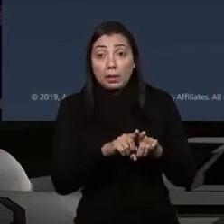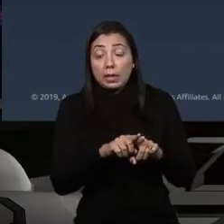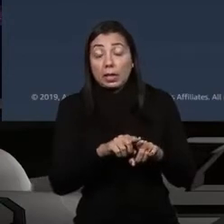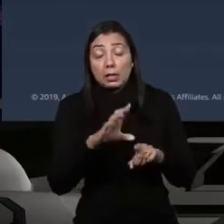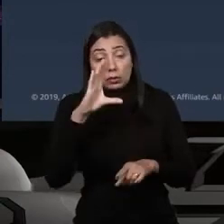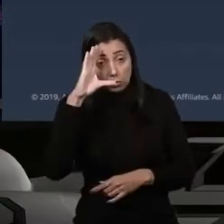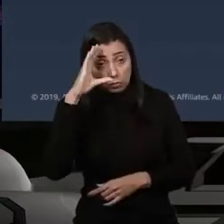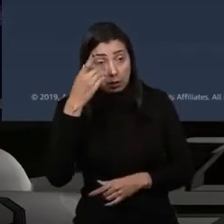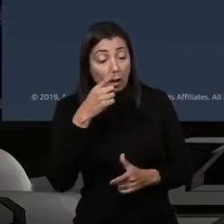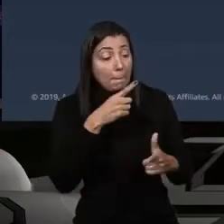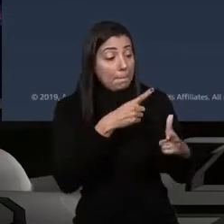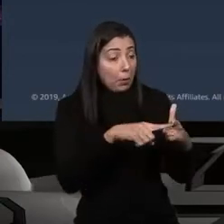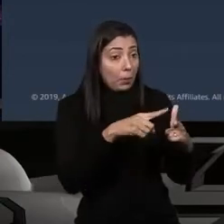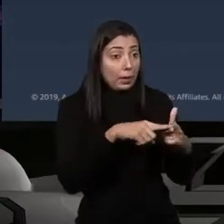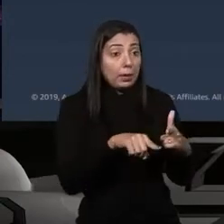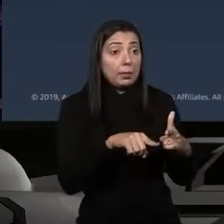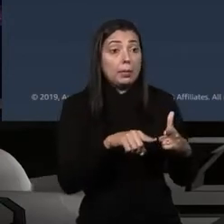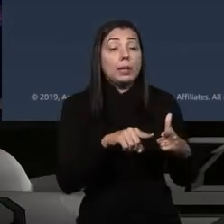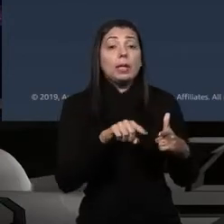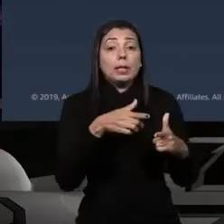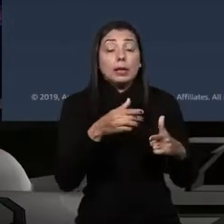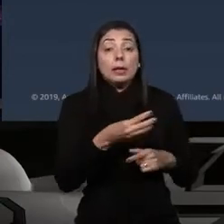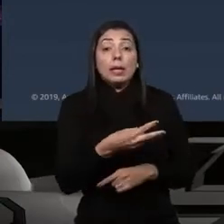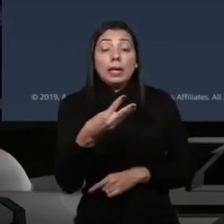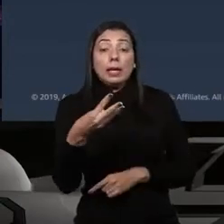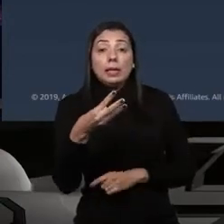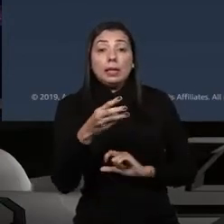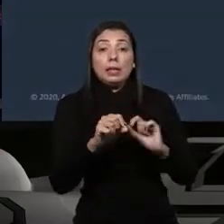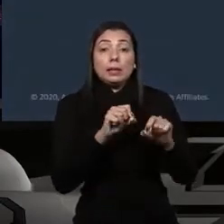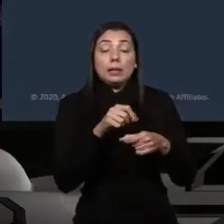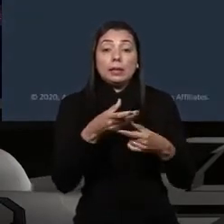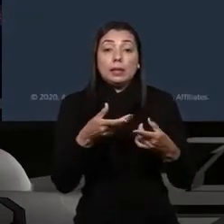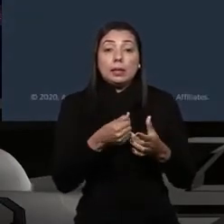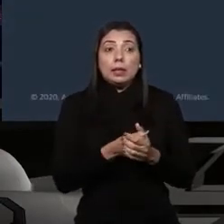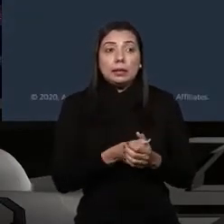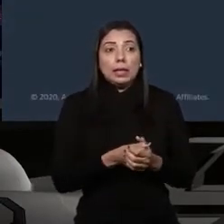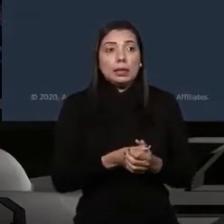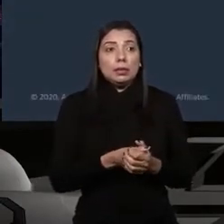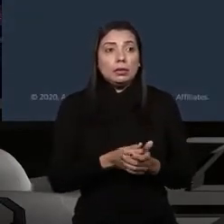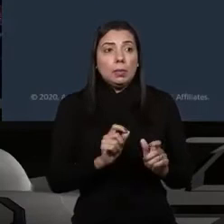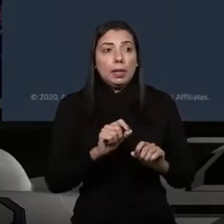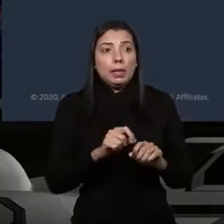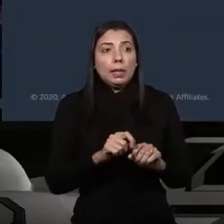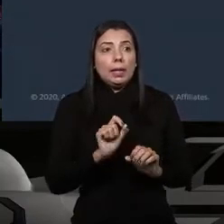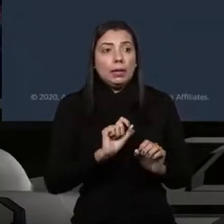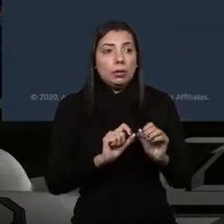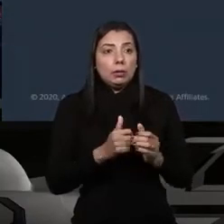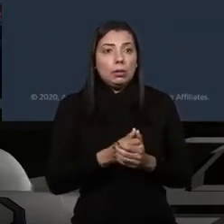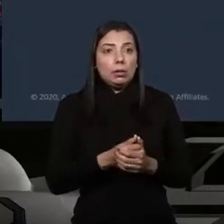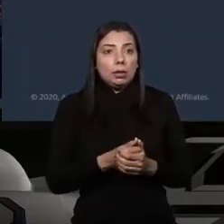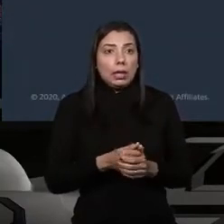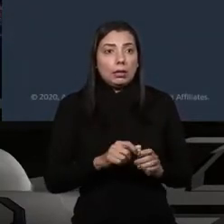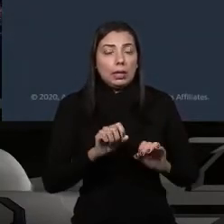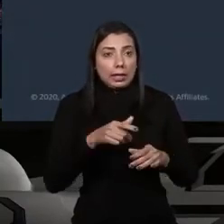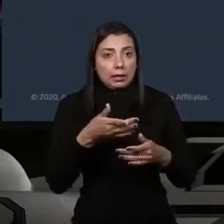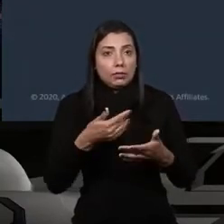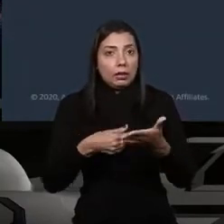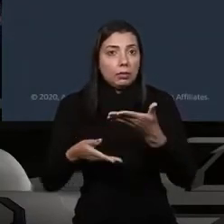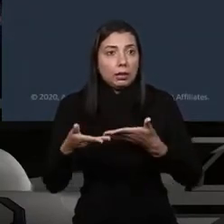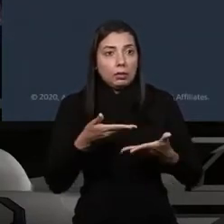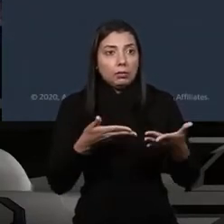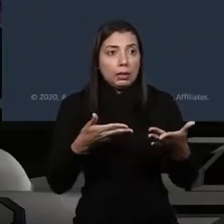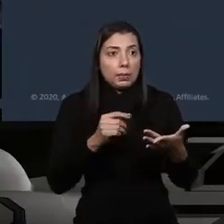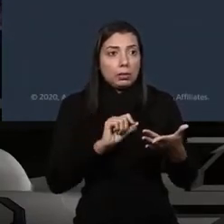solucionar esses problemas é o terceiro fator de sucesso. E aqui eu trago uma brincadeira que a gente escutou muito aí durante a